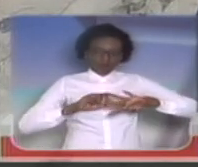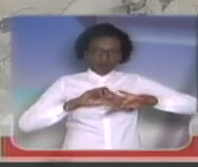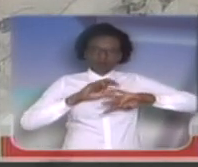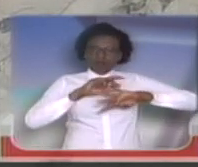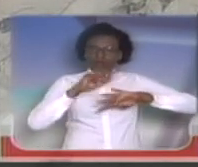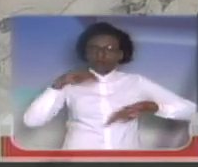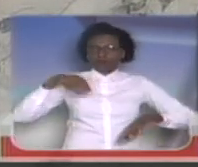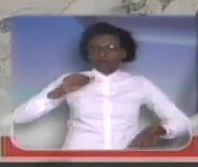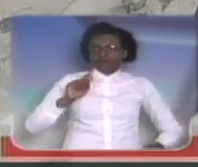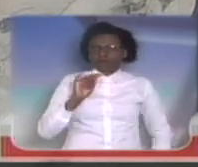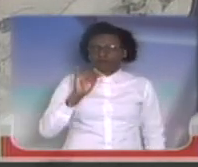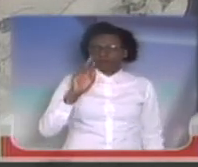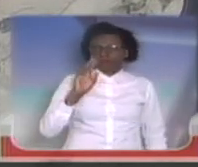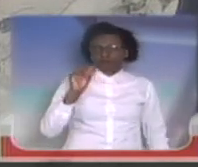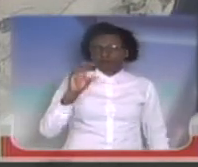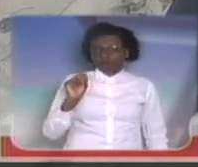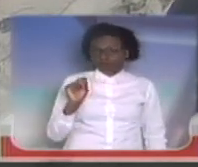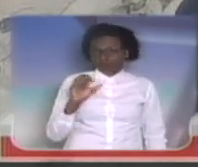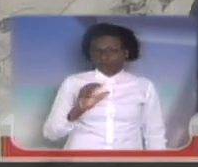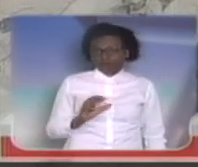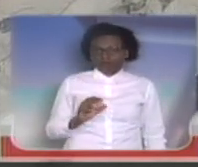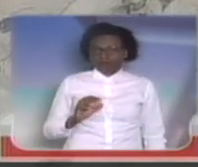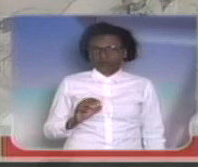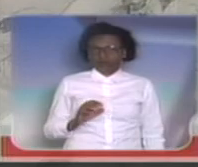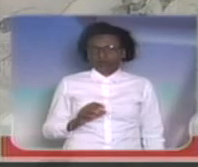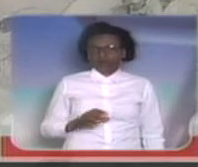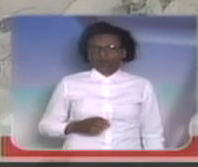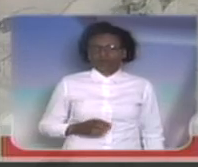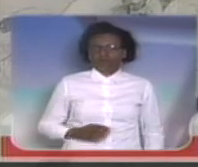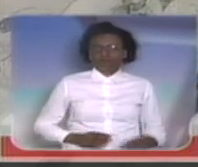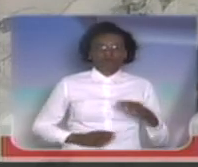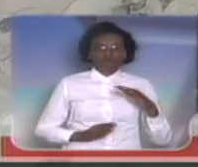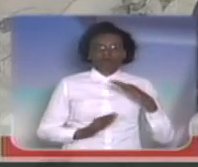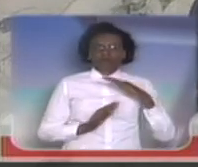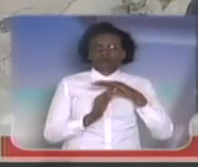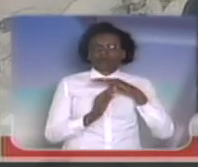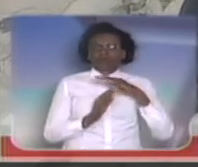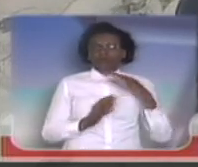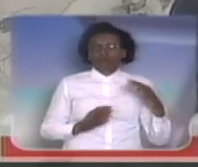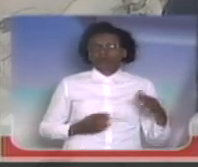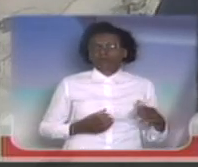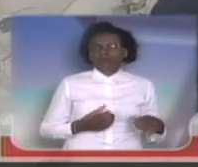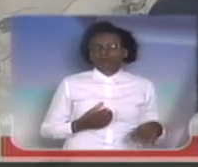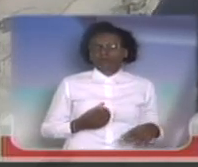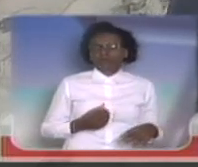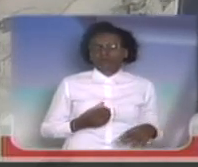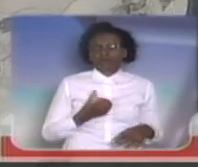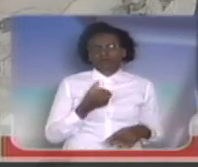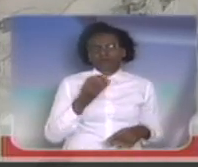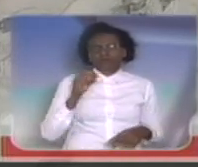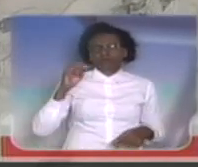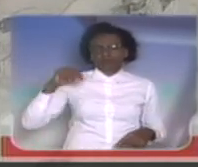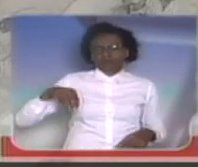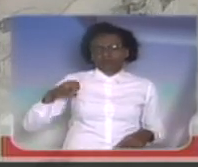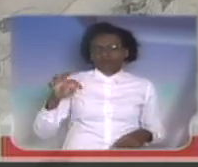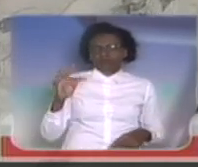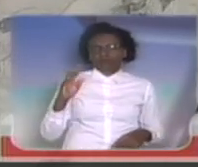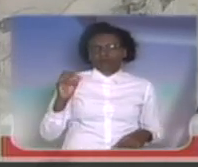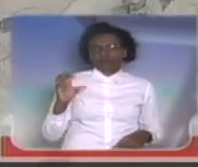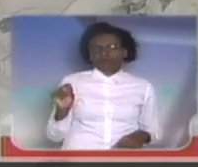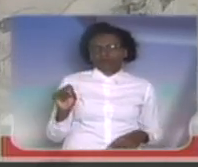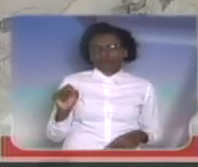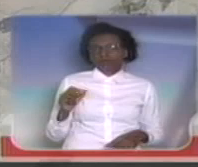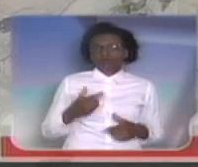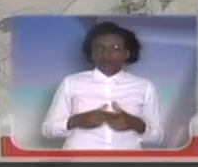atingem a essa altura, salvo engano, 60 metros. E o problema na sua altura, que a escada atinge, é onde fica o caminhão, a